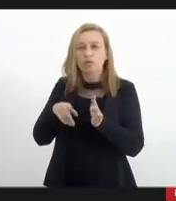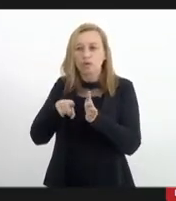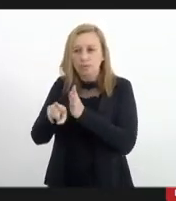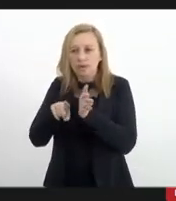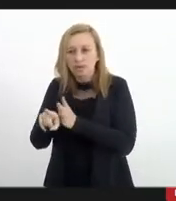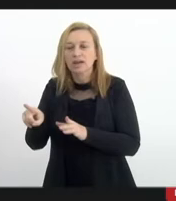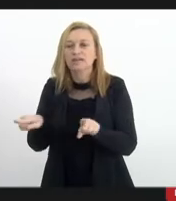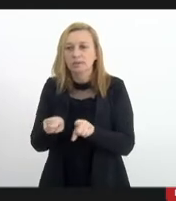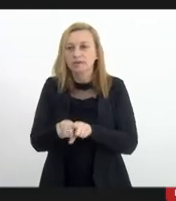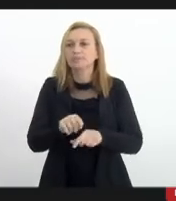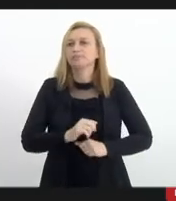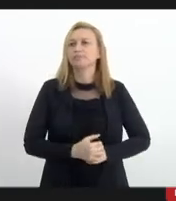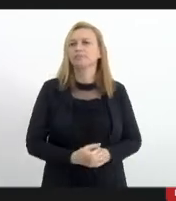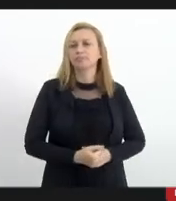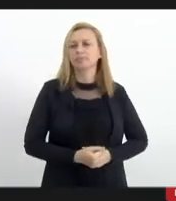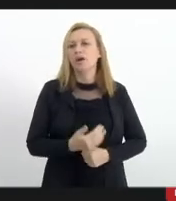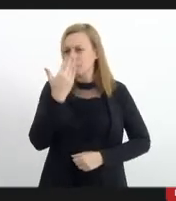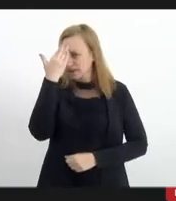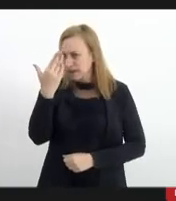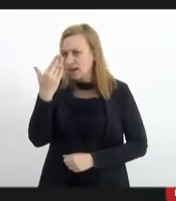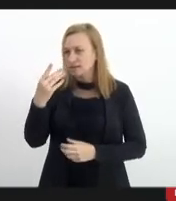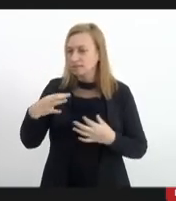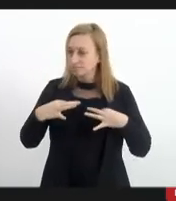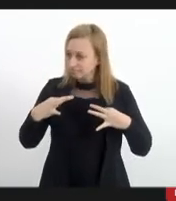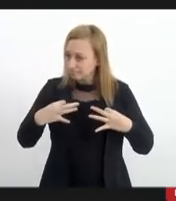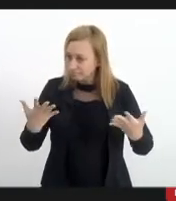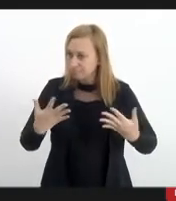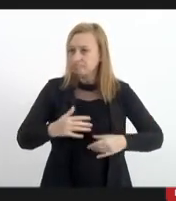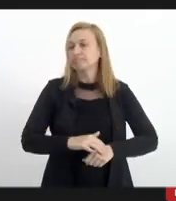as perguntas também. Muito obrigado. Tua as ordens.